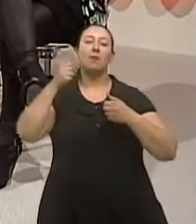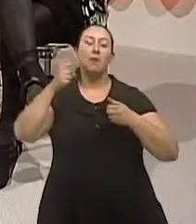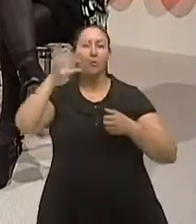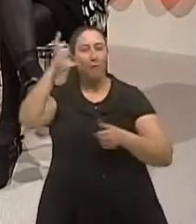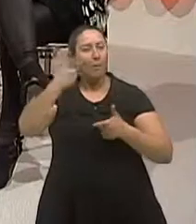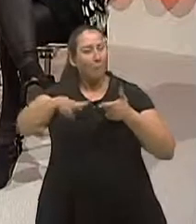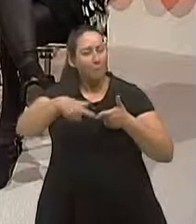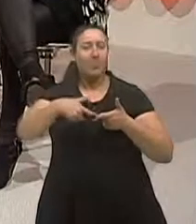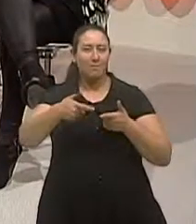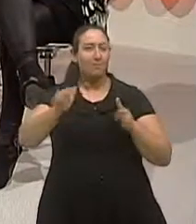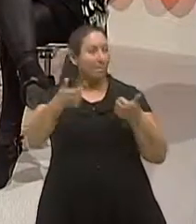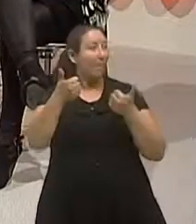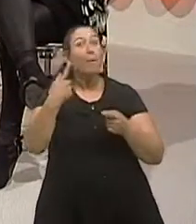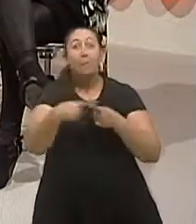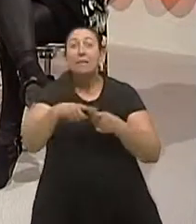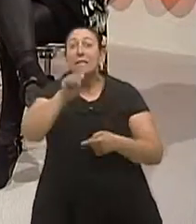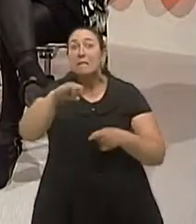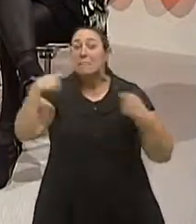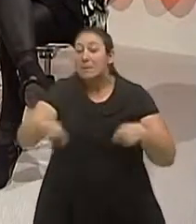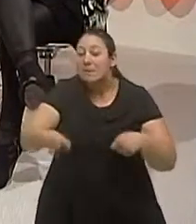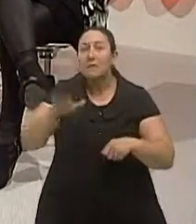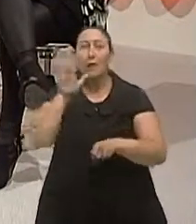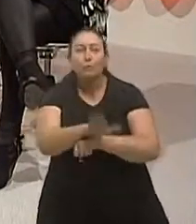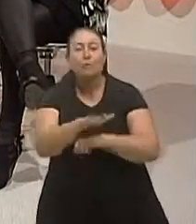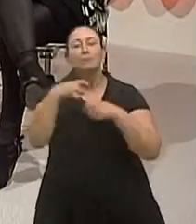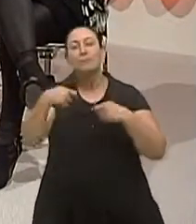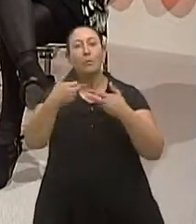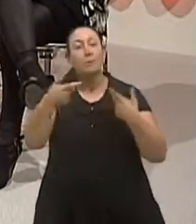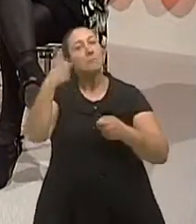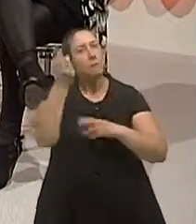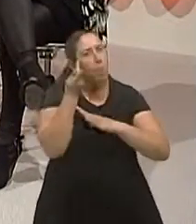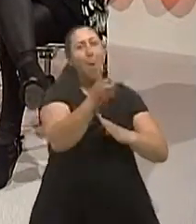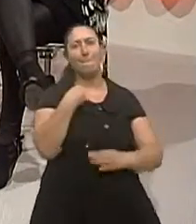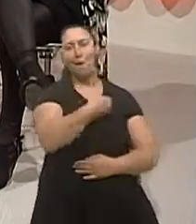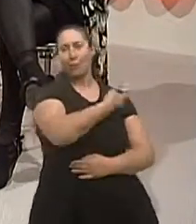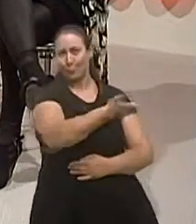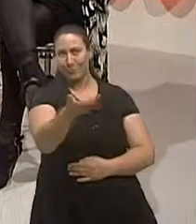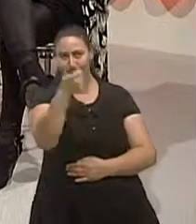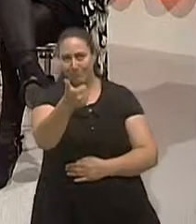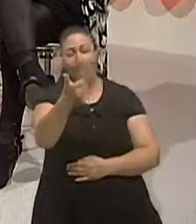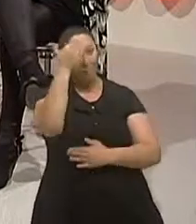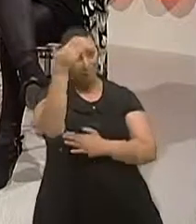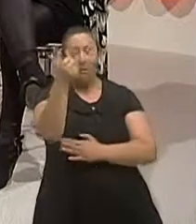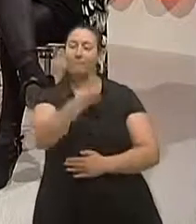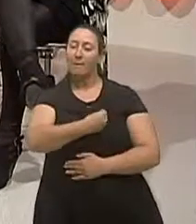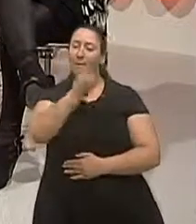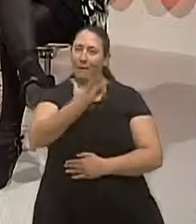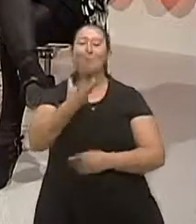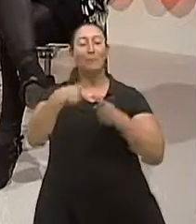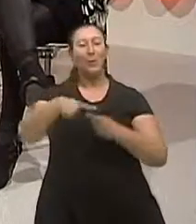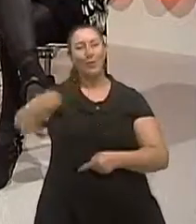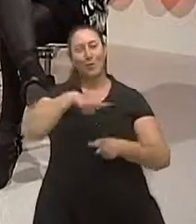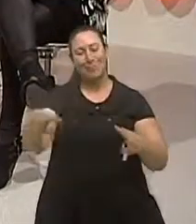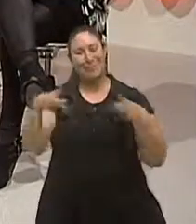facilidade né doutor com certeza a gente quando precisar de ajuda busque os especialistas estão aí pra isso muito obrigada viva bem porque a